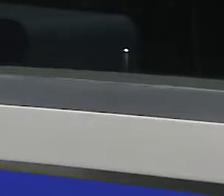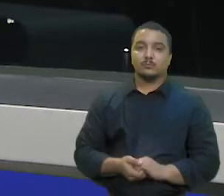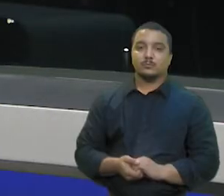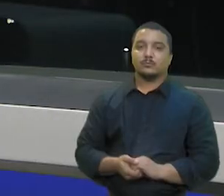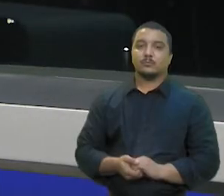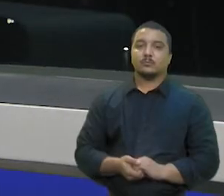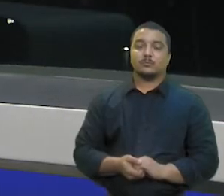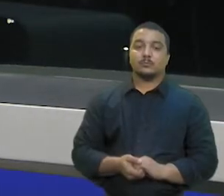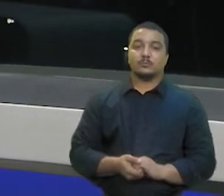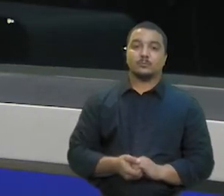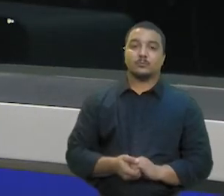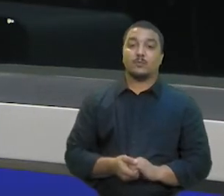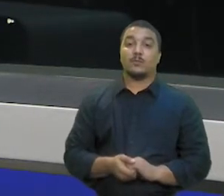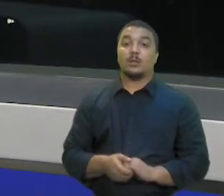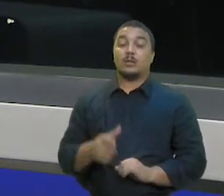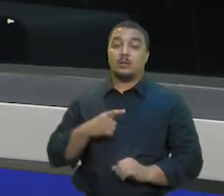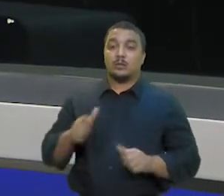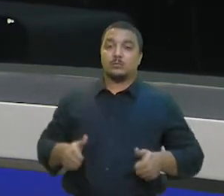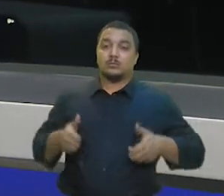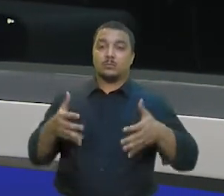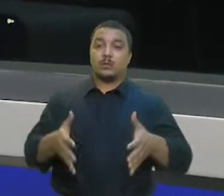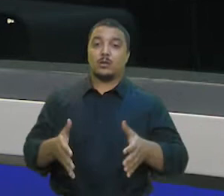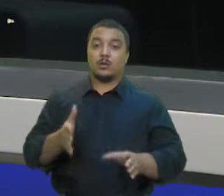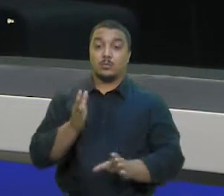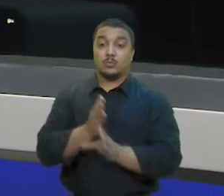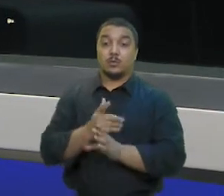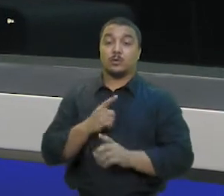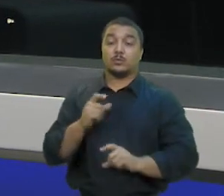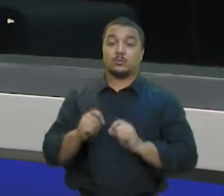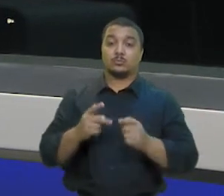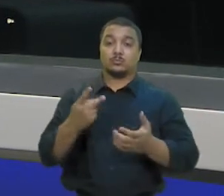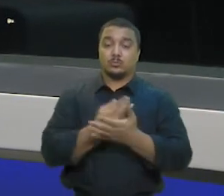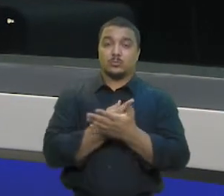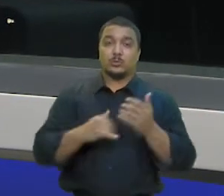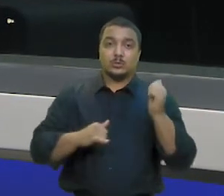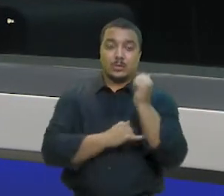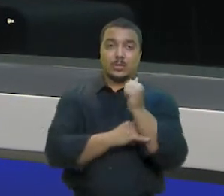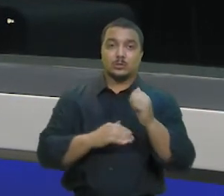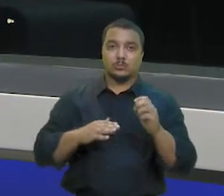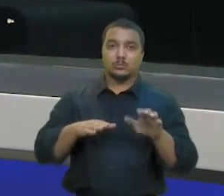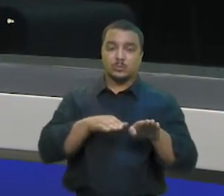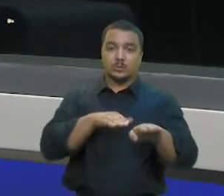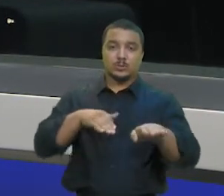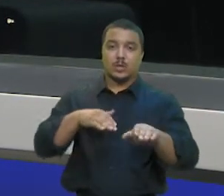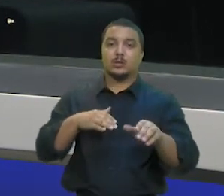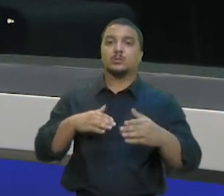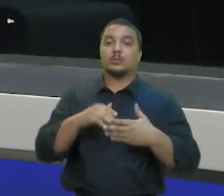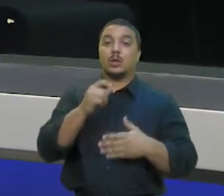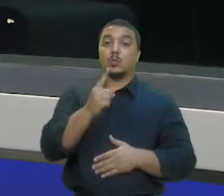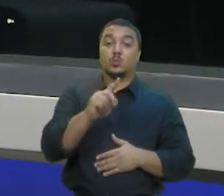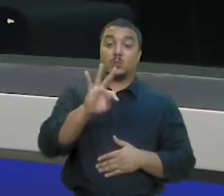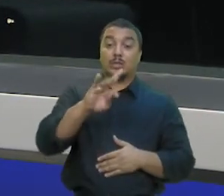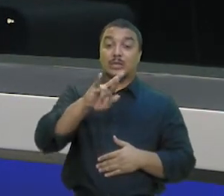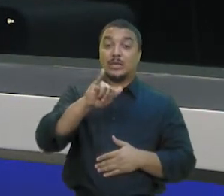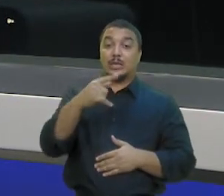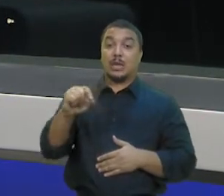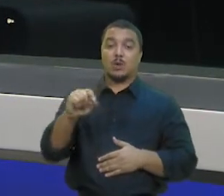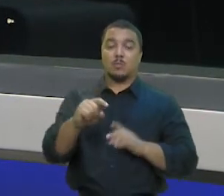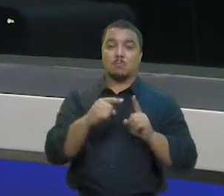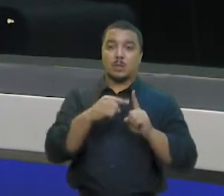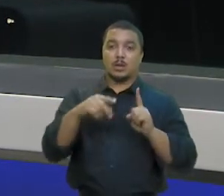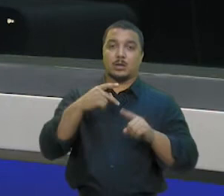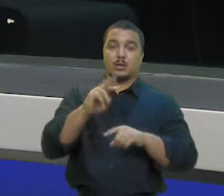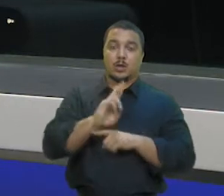As despesas decorrentes de acidentes de trânsito somaram R 1,5 trilhão no Brasil